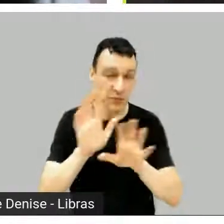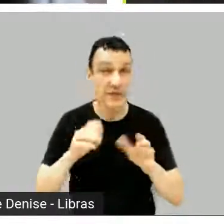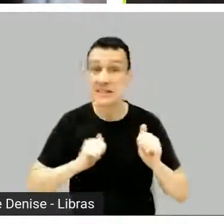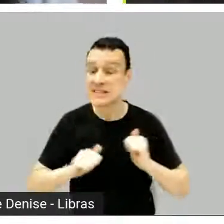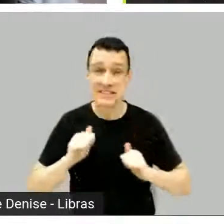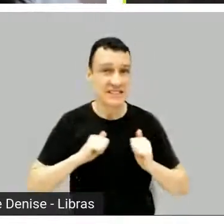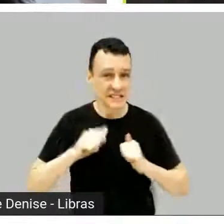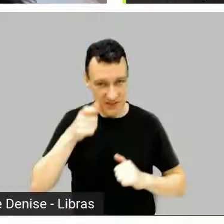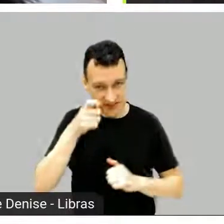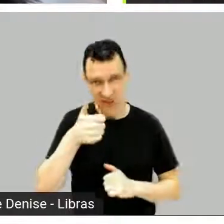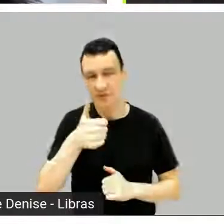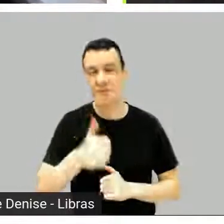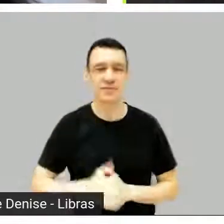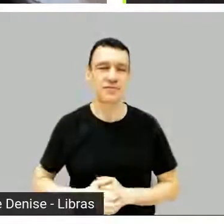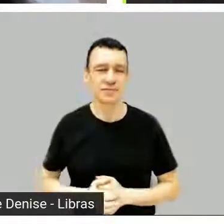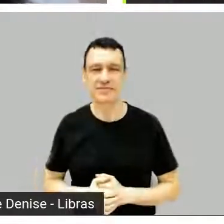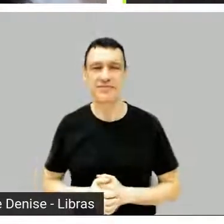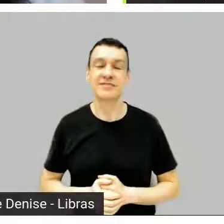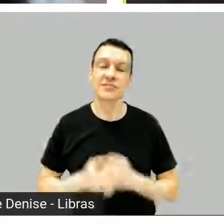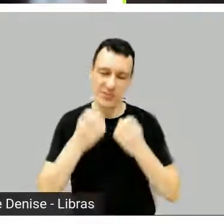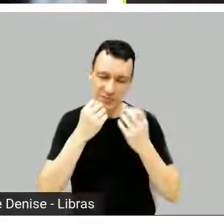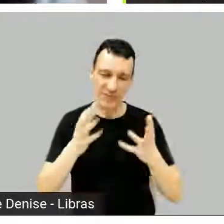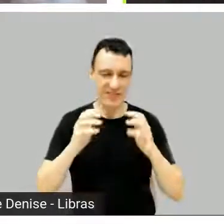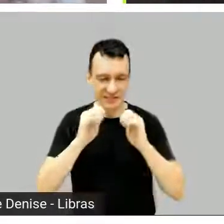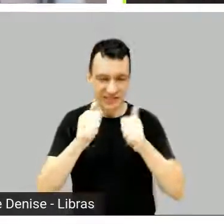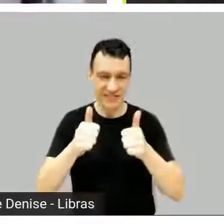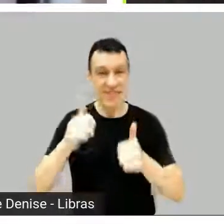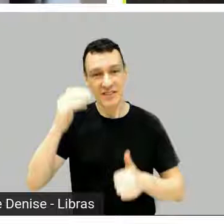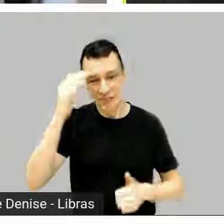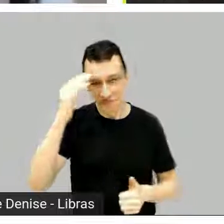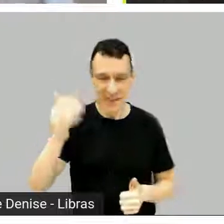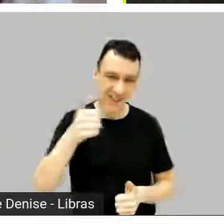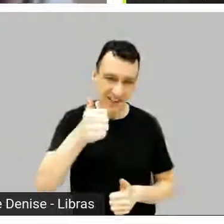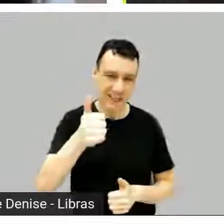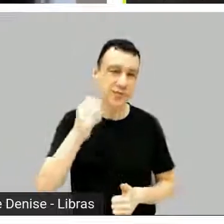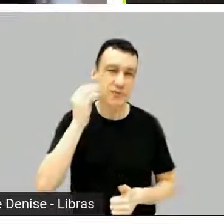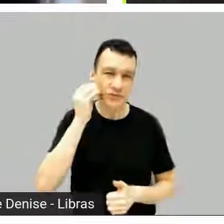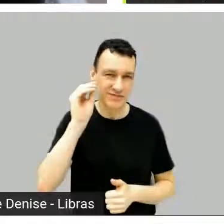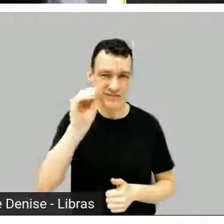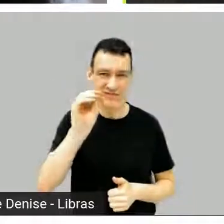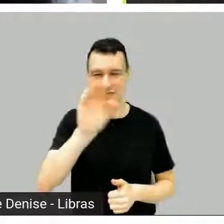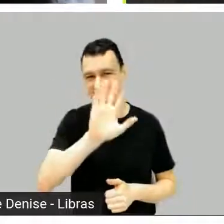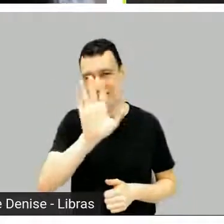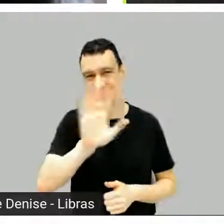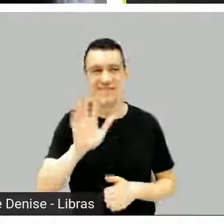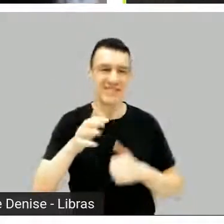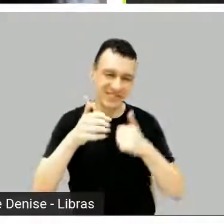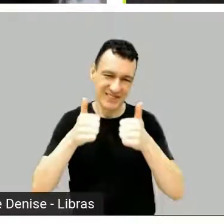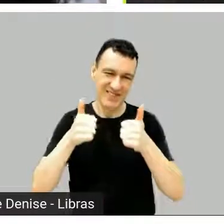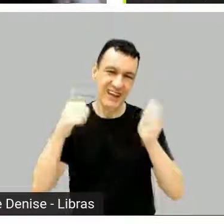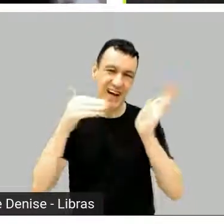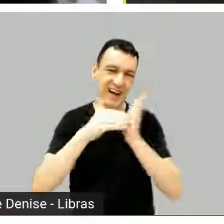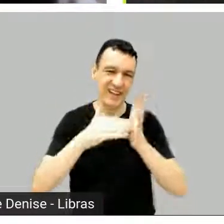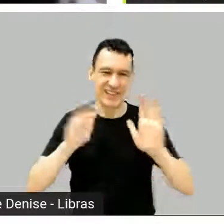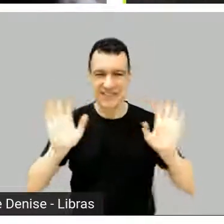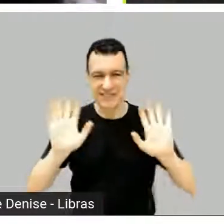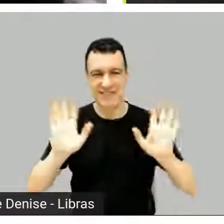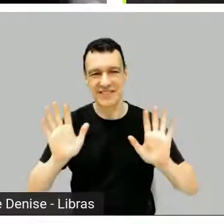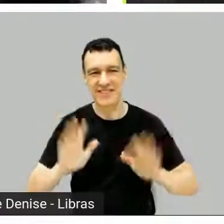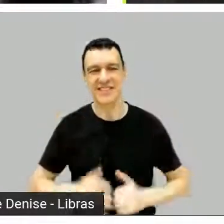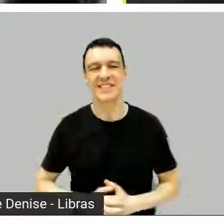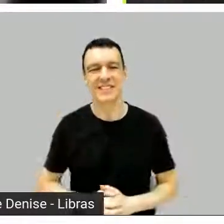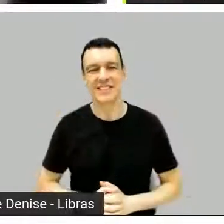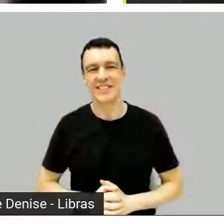Legal, legal. Valeu, gente. Valeu, Davi. Um beijo. Um beijo. E quem vem, até. gente. Até mais.